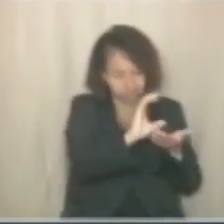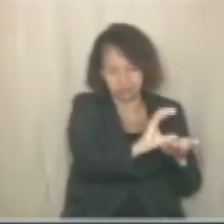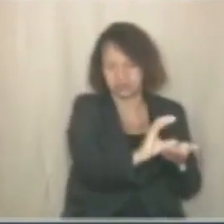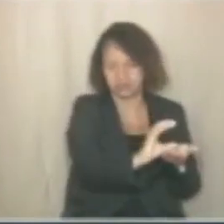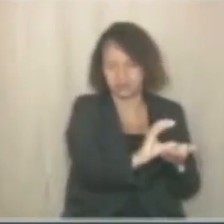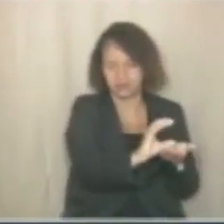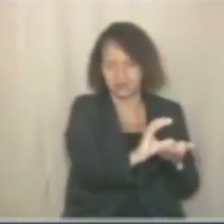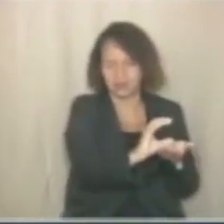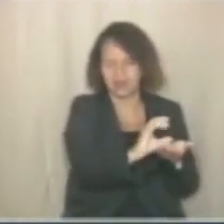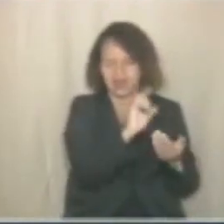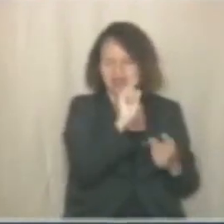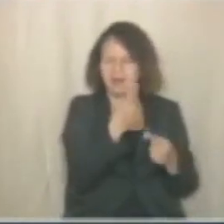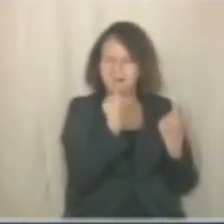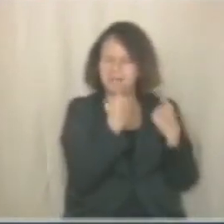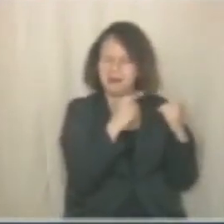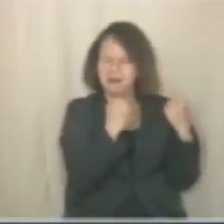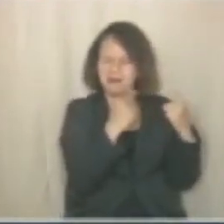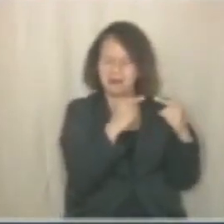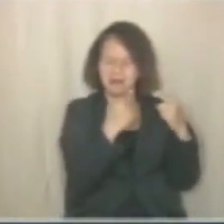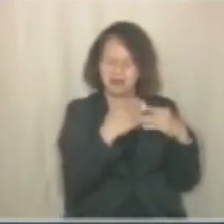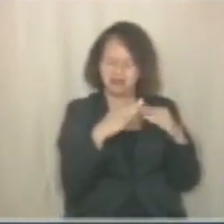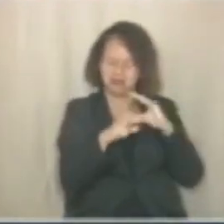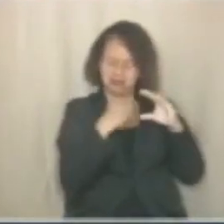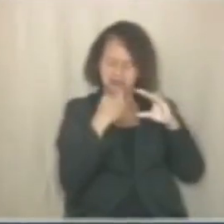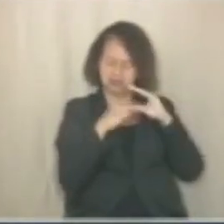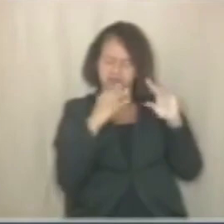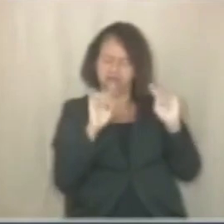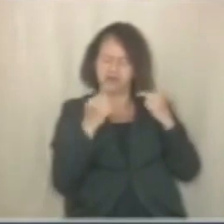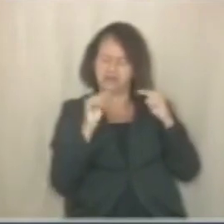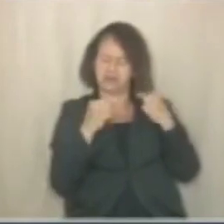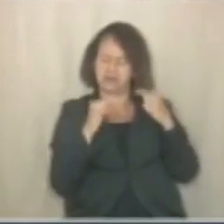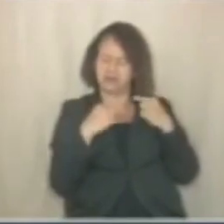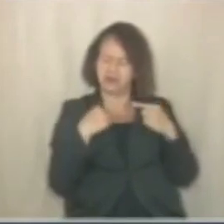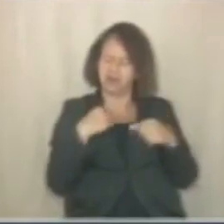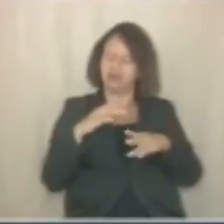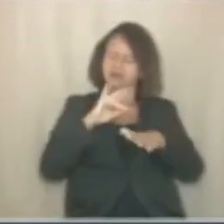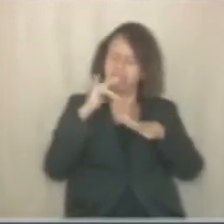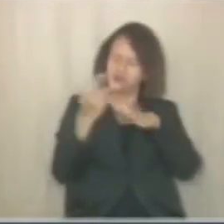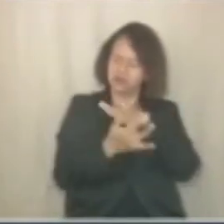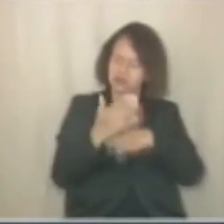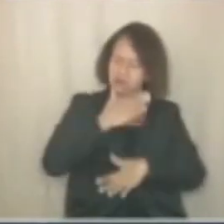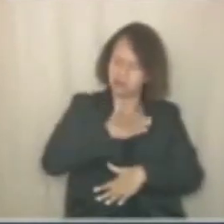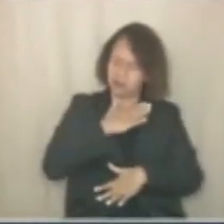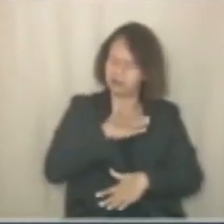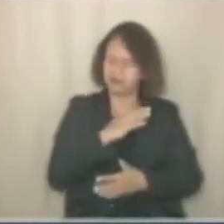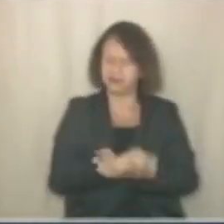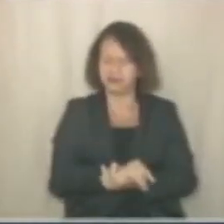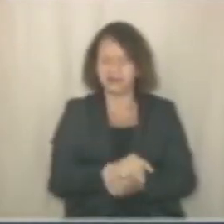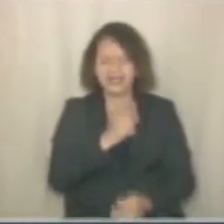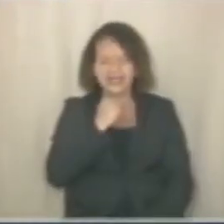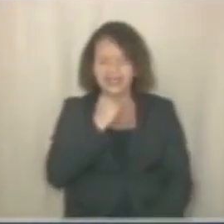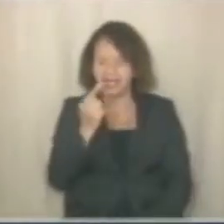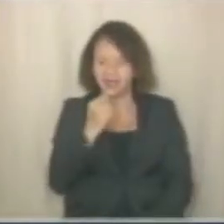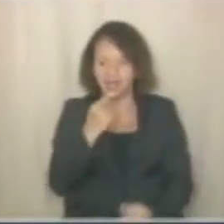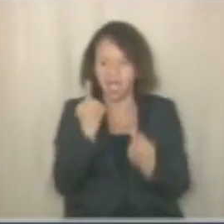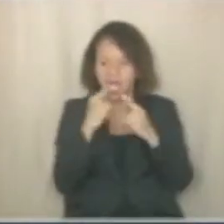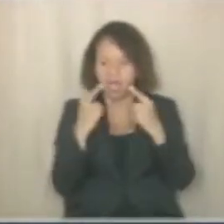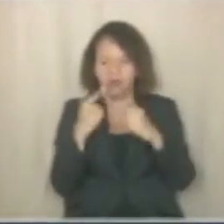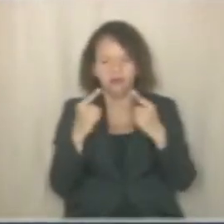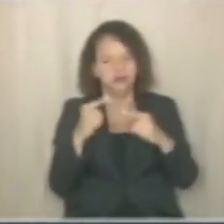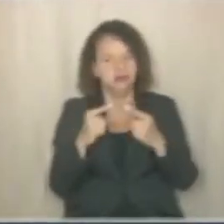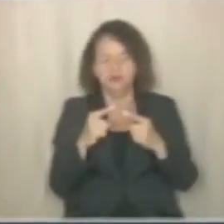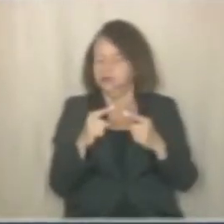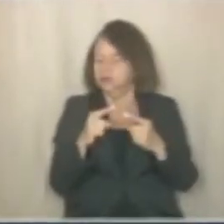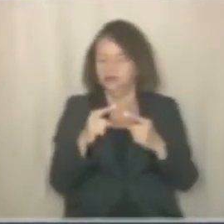E das queixas que recebi na minha rede social, ninguém reclamou do transporte